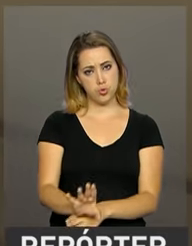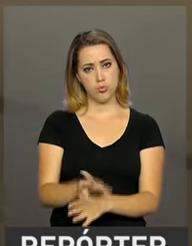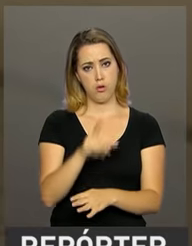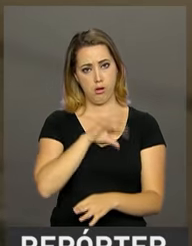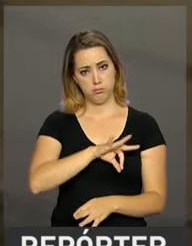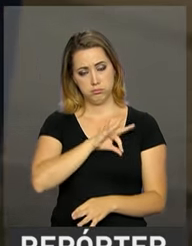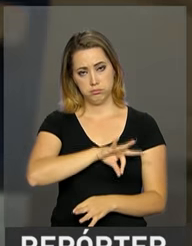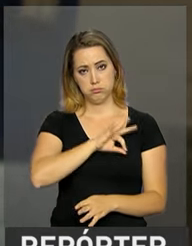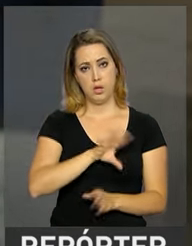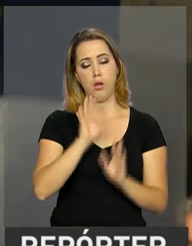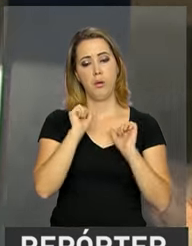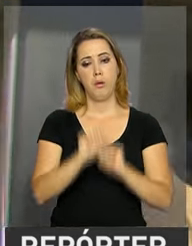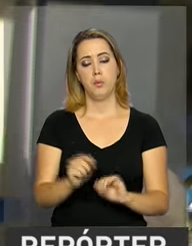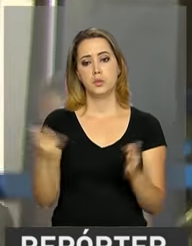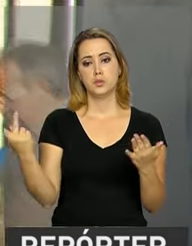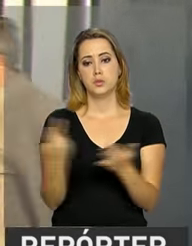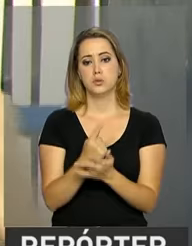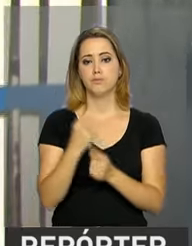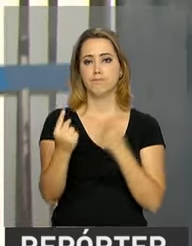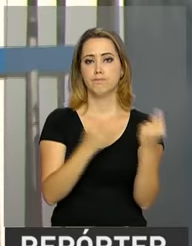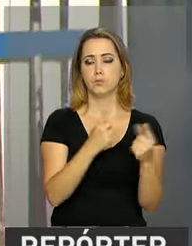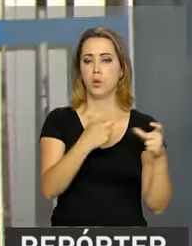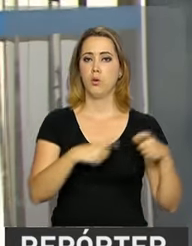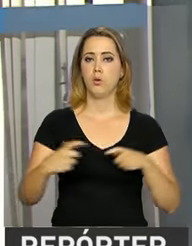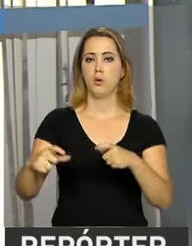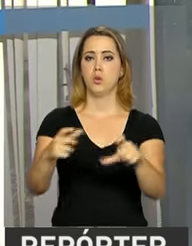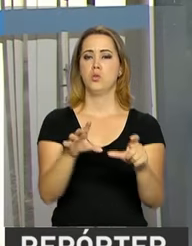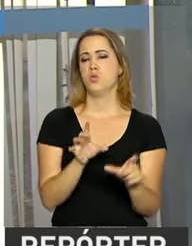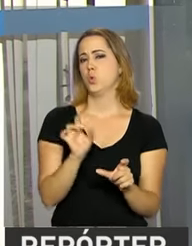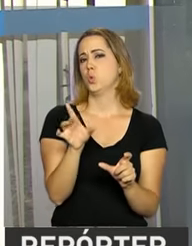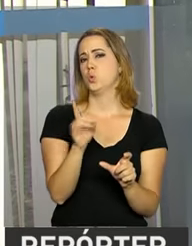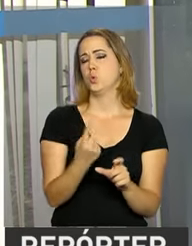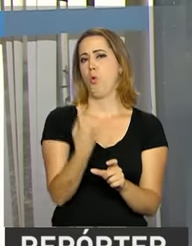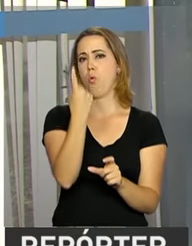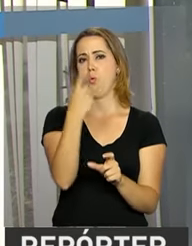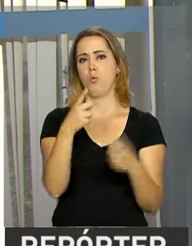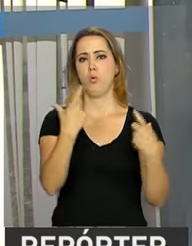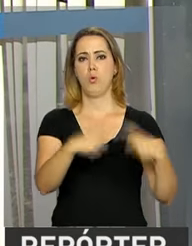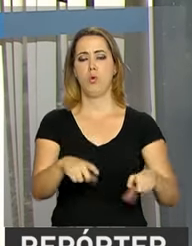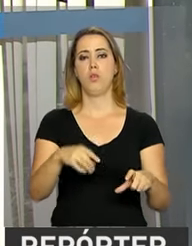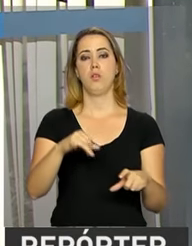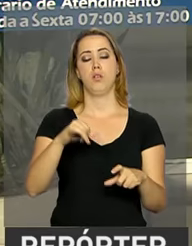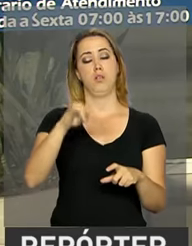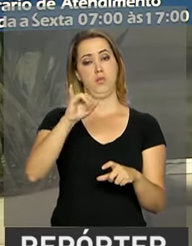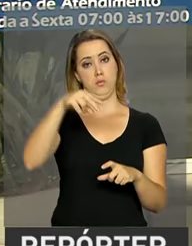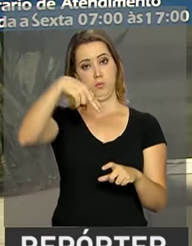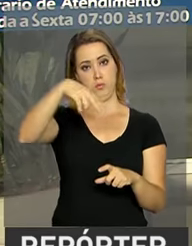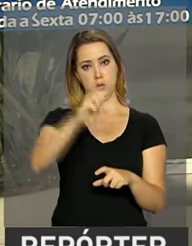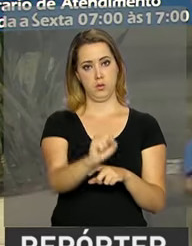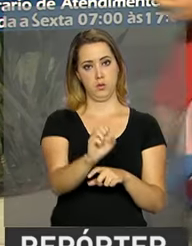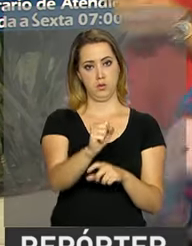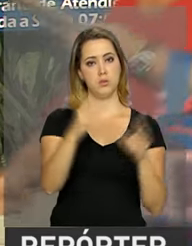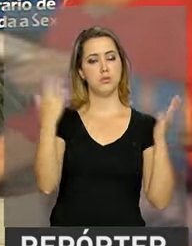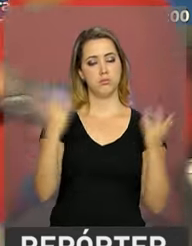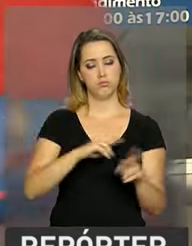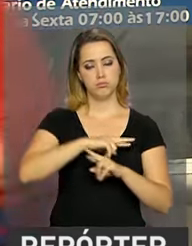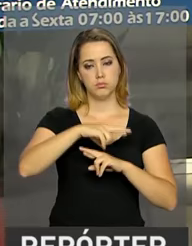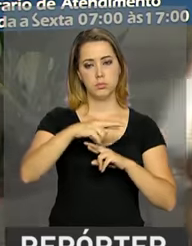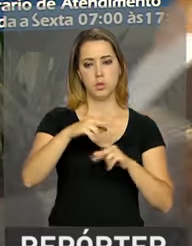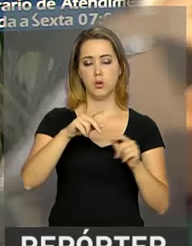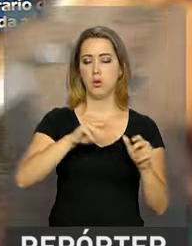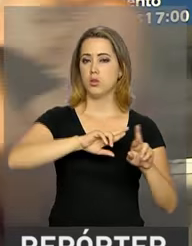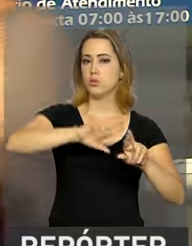ser feito em locais indicados por estados e municípios, e não somente em uma agência da Previdência Social. Para isso, as prefeituras e